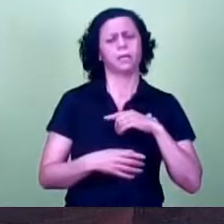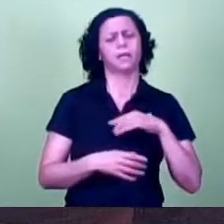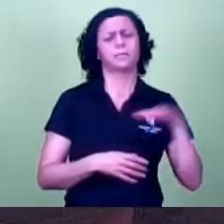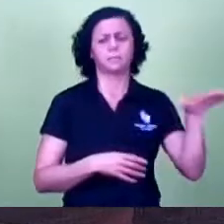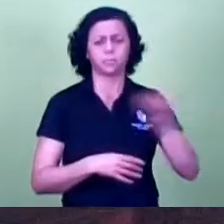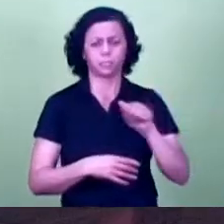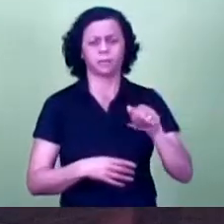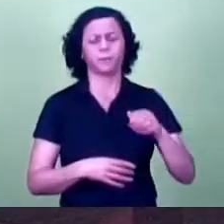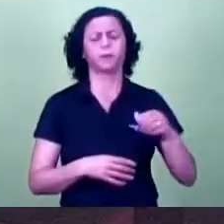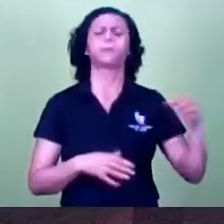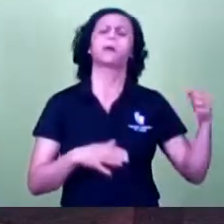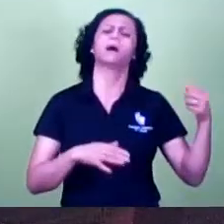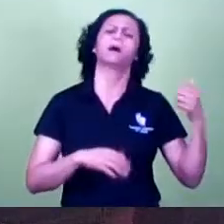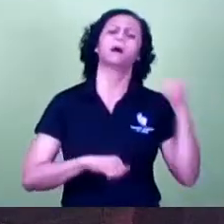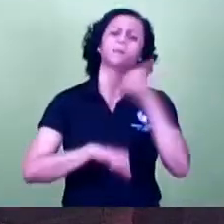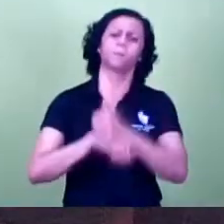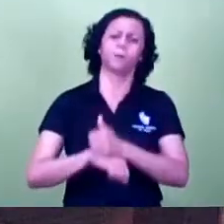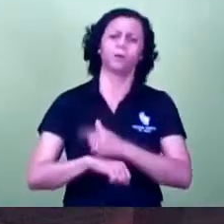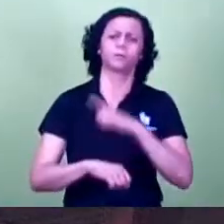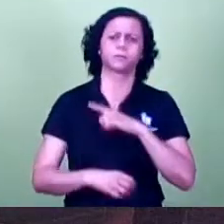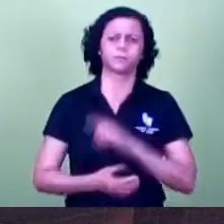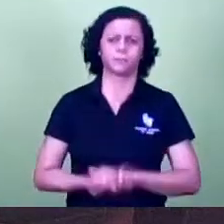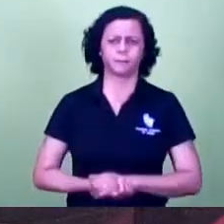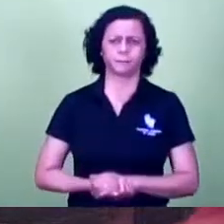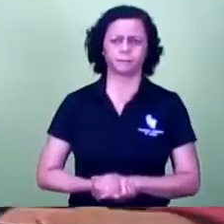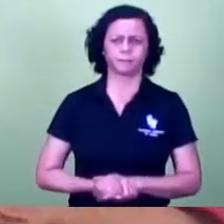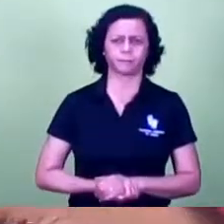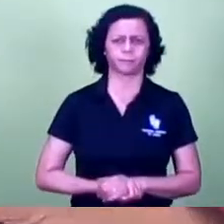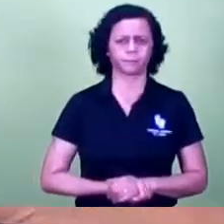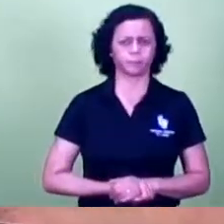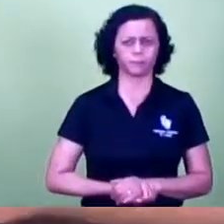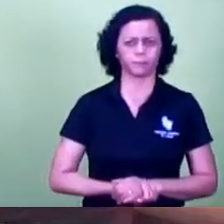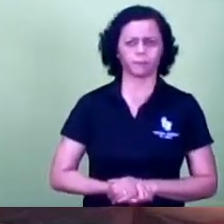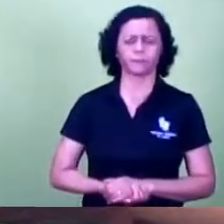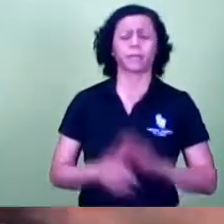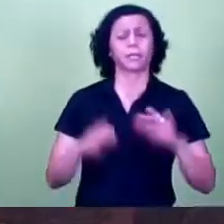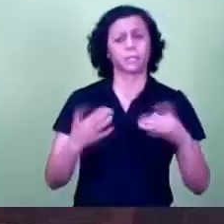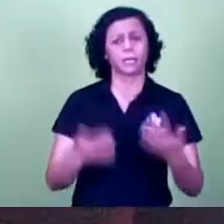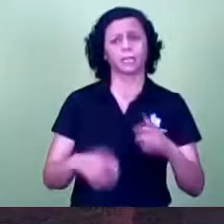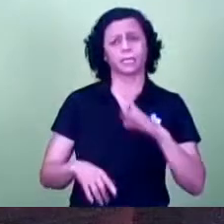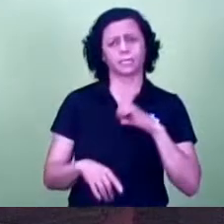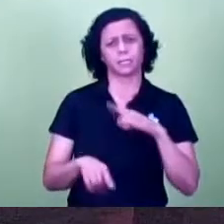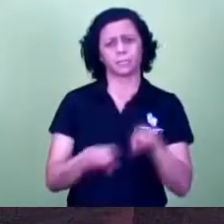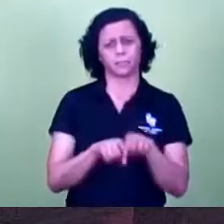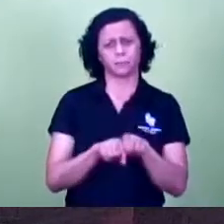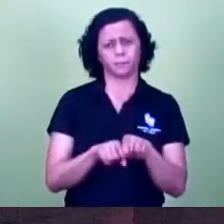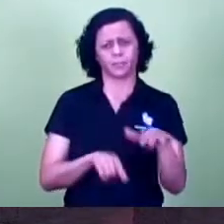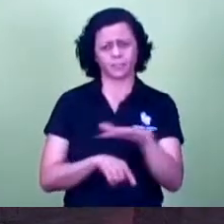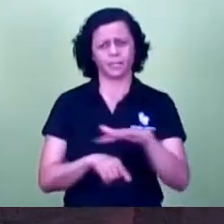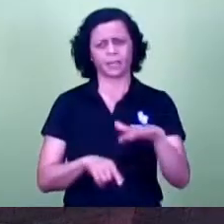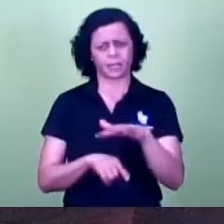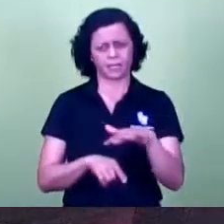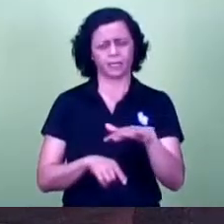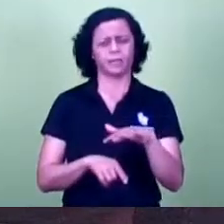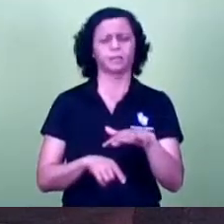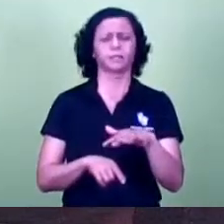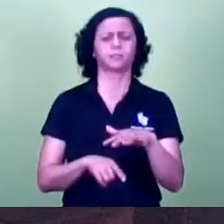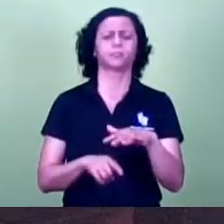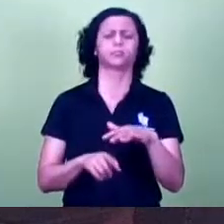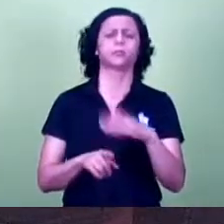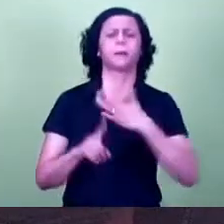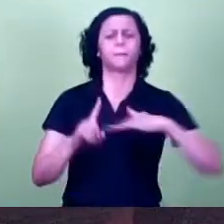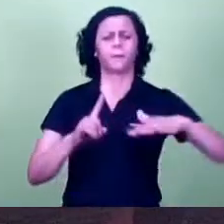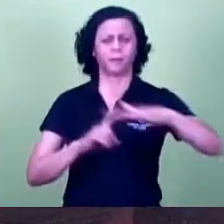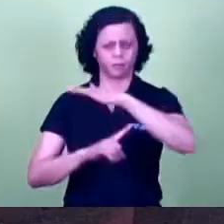analista de políticas sociais analista na área de educação e cultura e meio ambiente então esses cargos